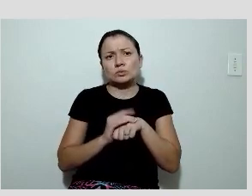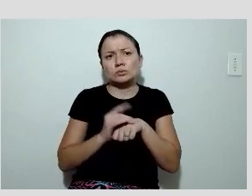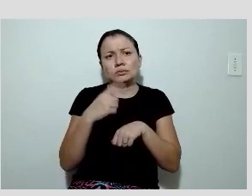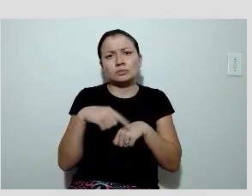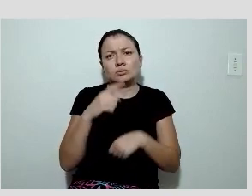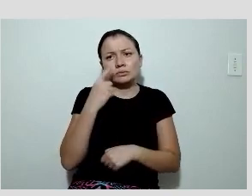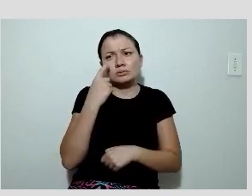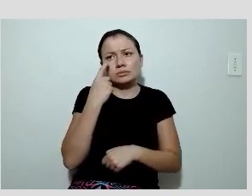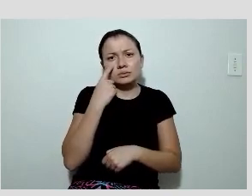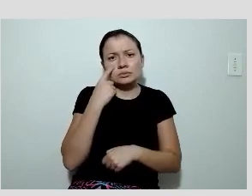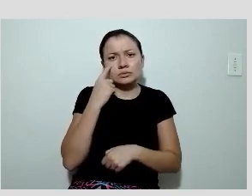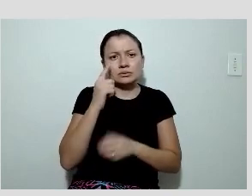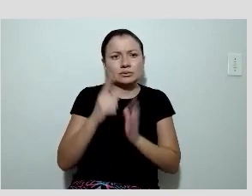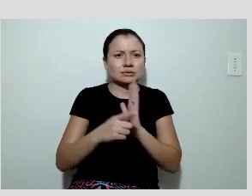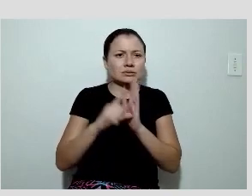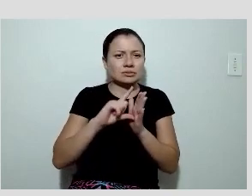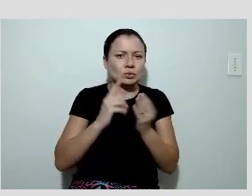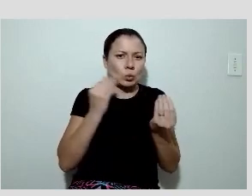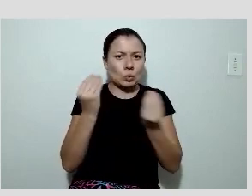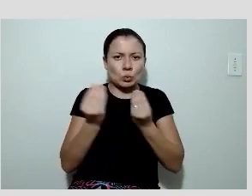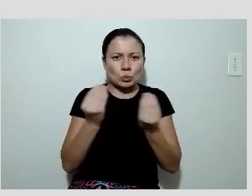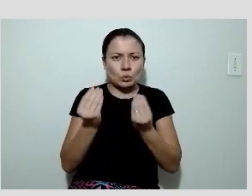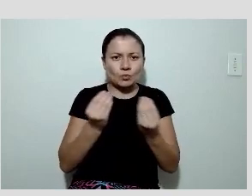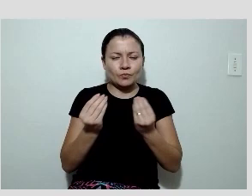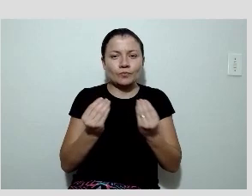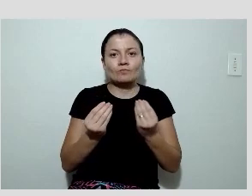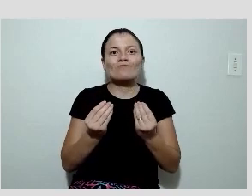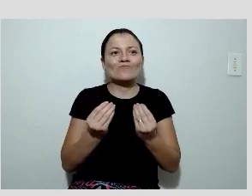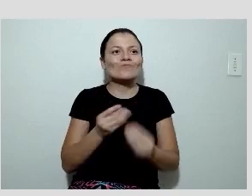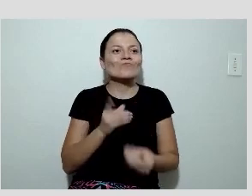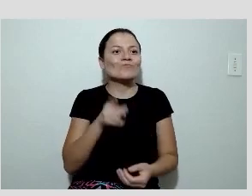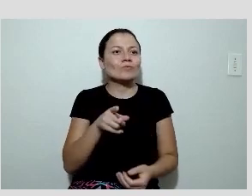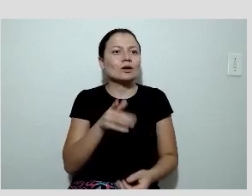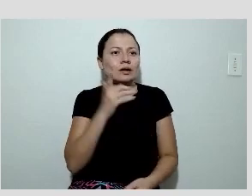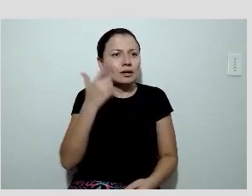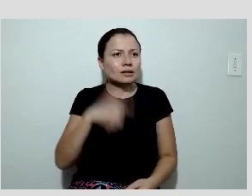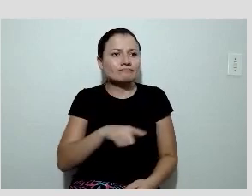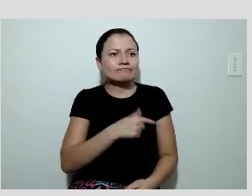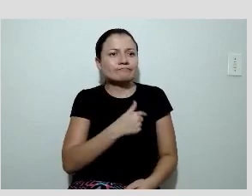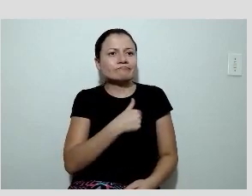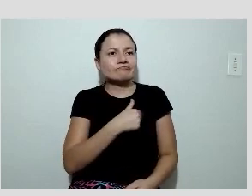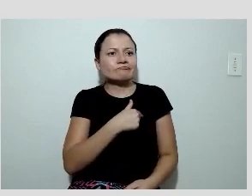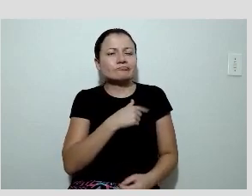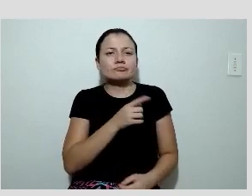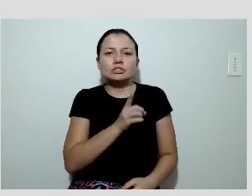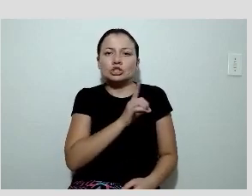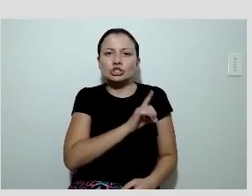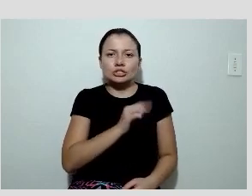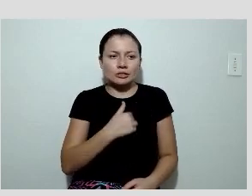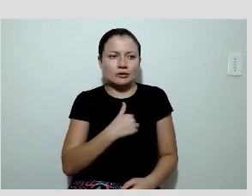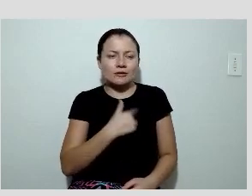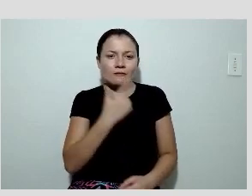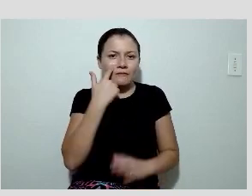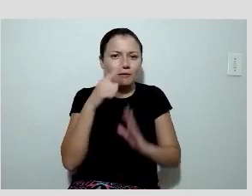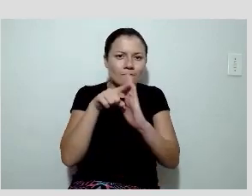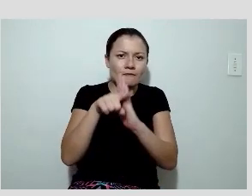leite anterior, a CX, e a coronária direita, então ele tinha os três territórios nativos também